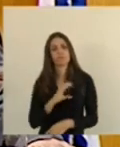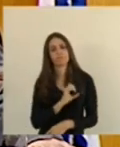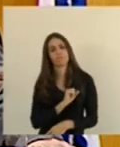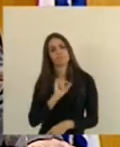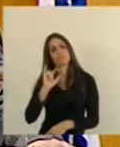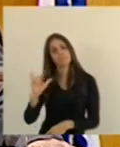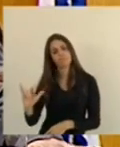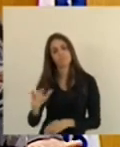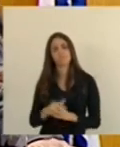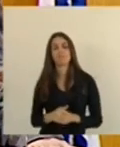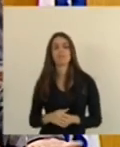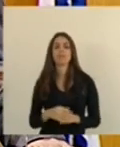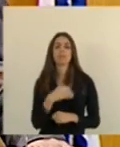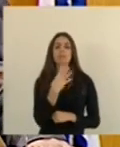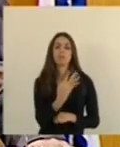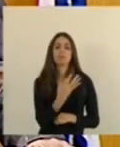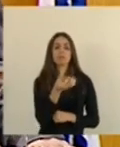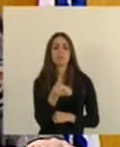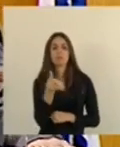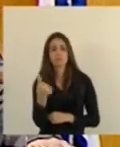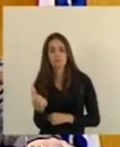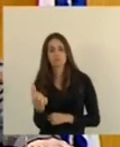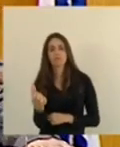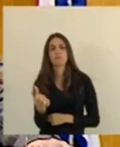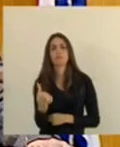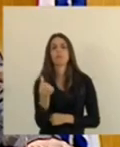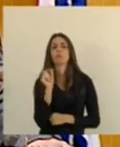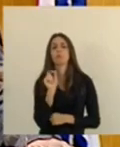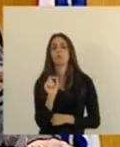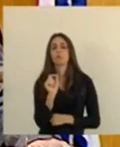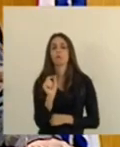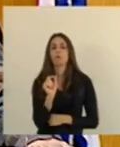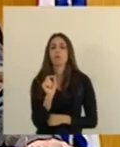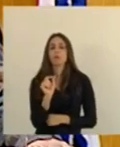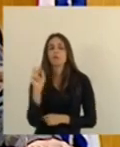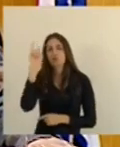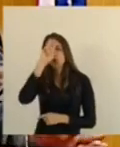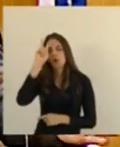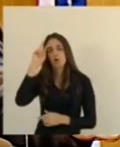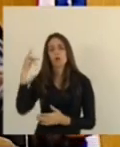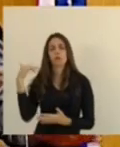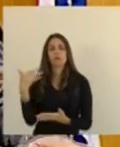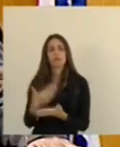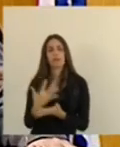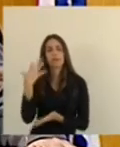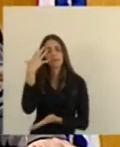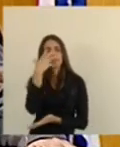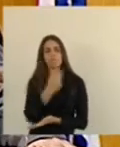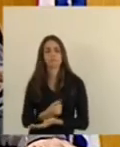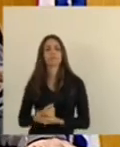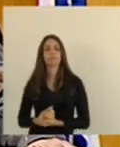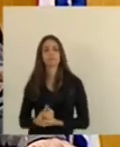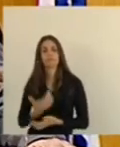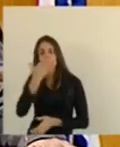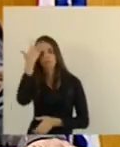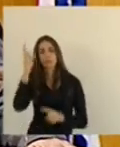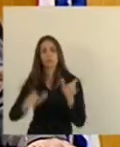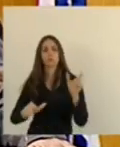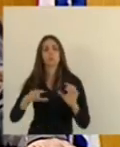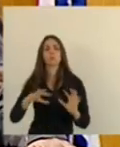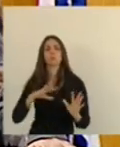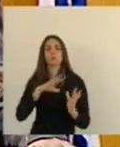e 466 anos de uma linda história. O mundo conhece as famosas